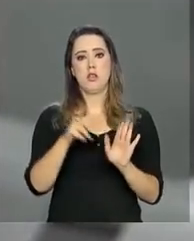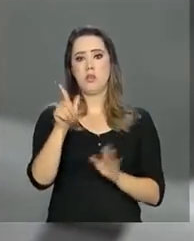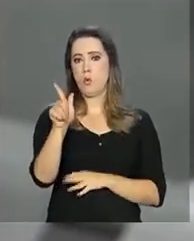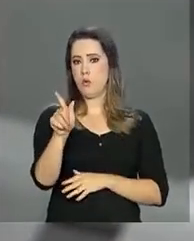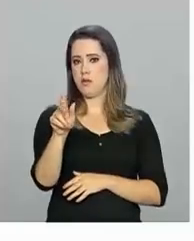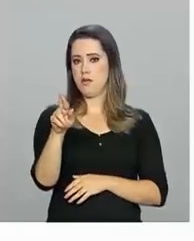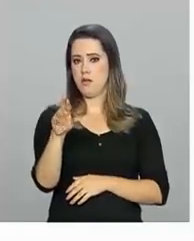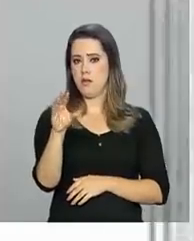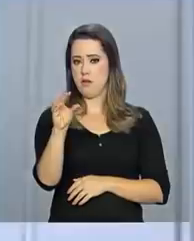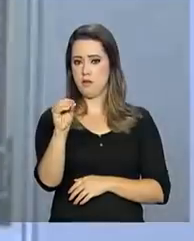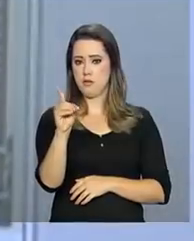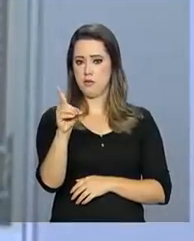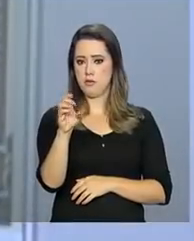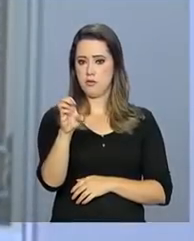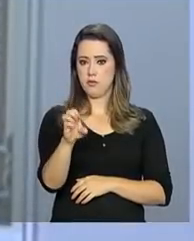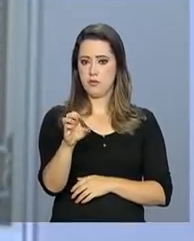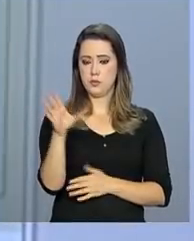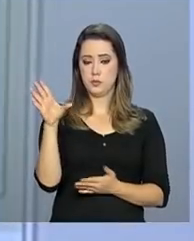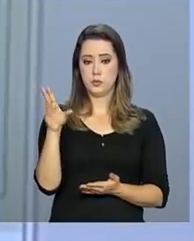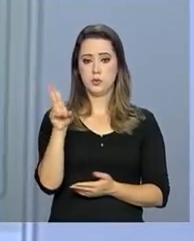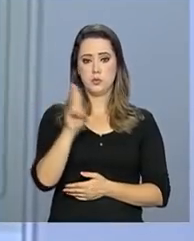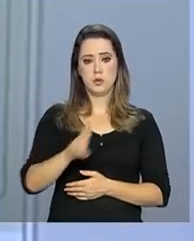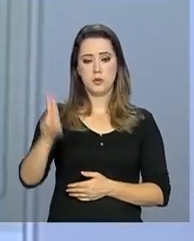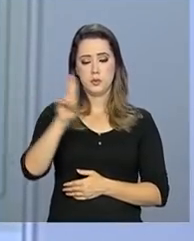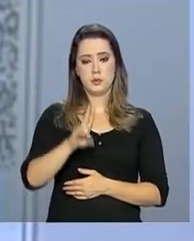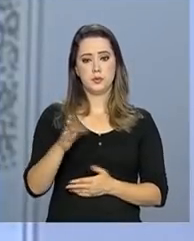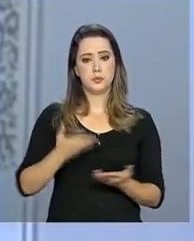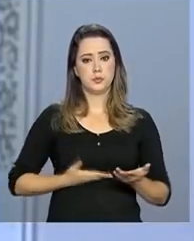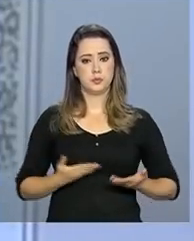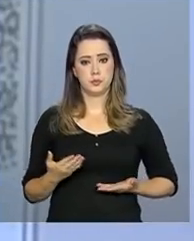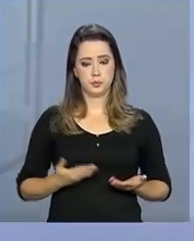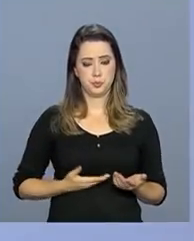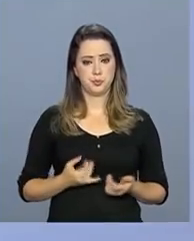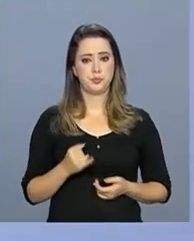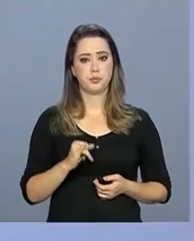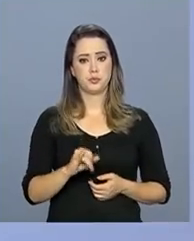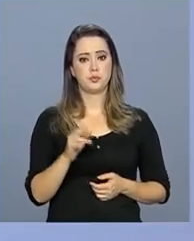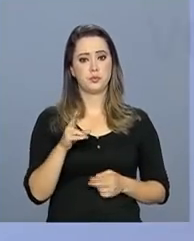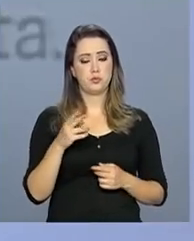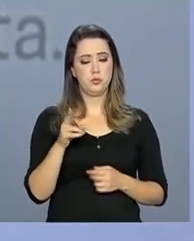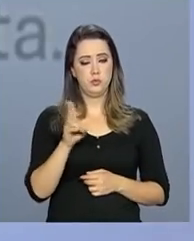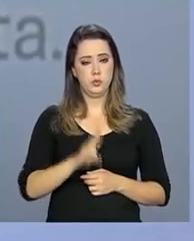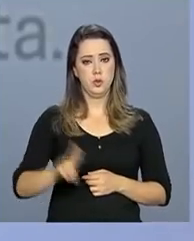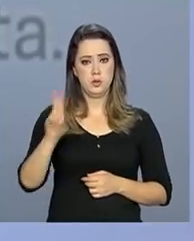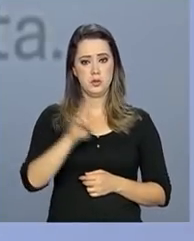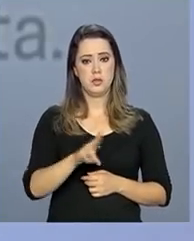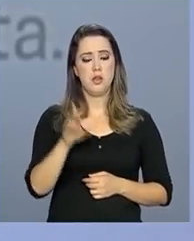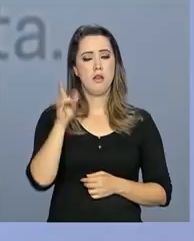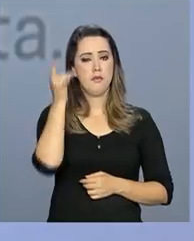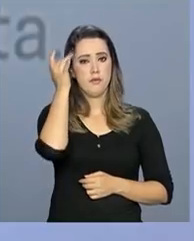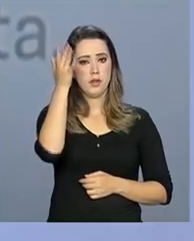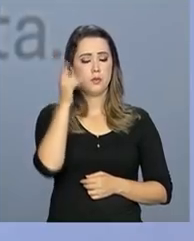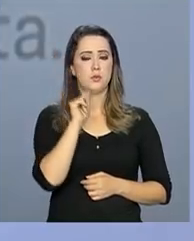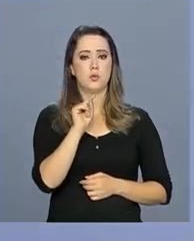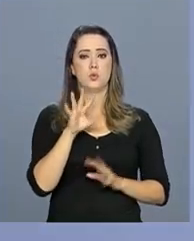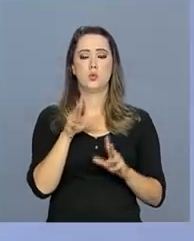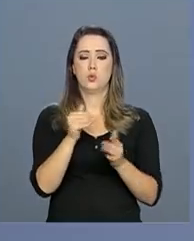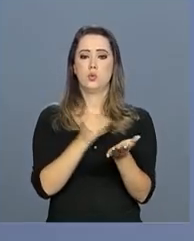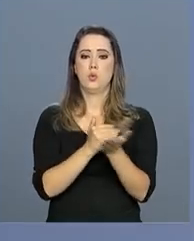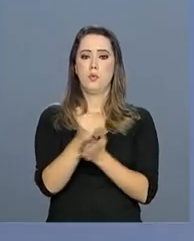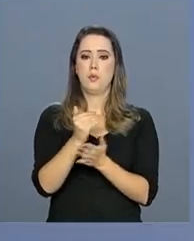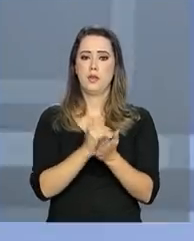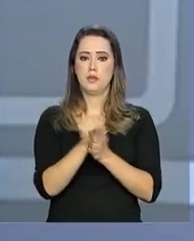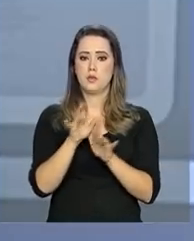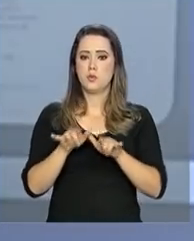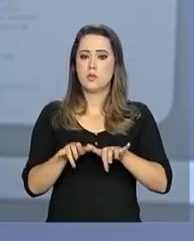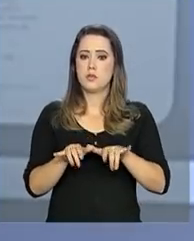necessário para baixar e usar esse serviço. Para digitalizar a carteira de motorista é muito simples. Tudo começa com